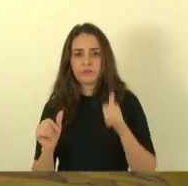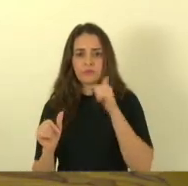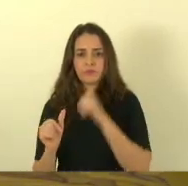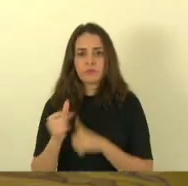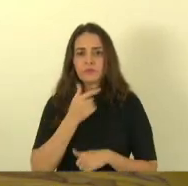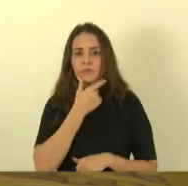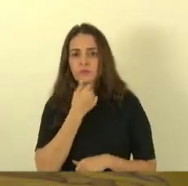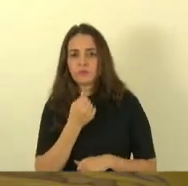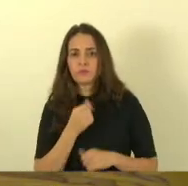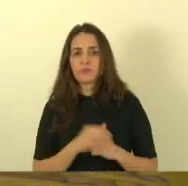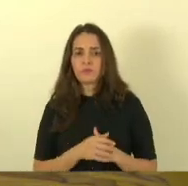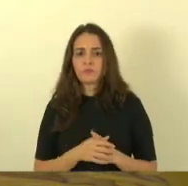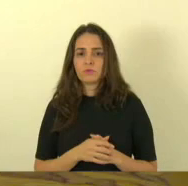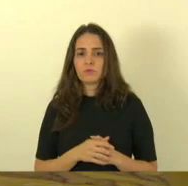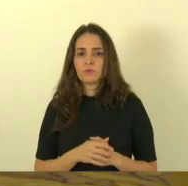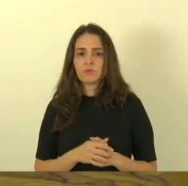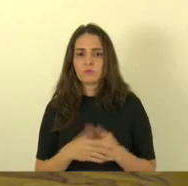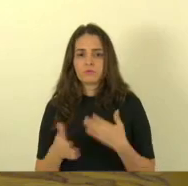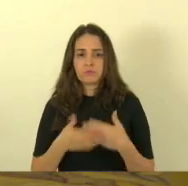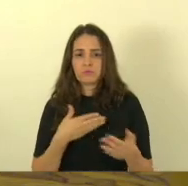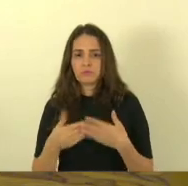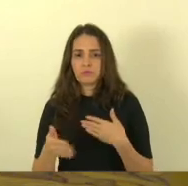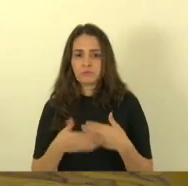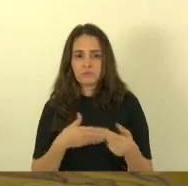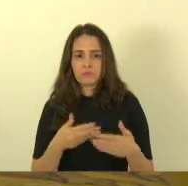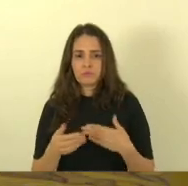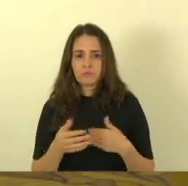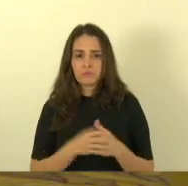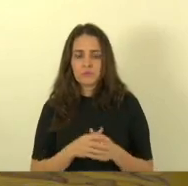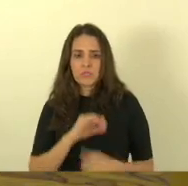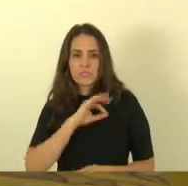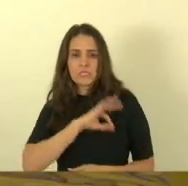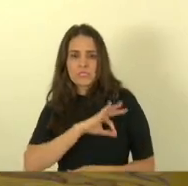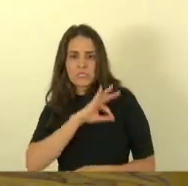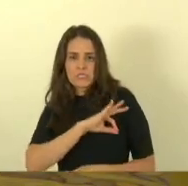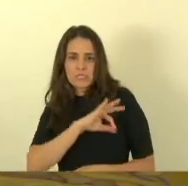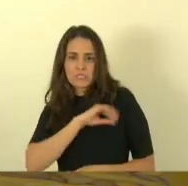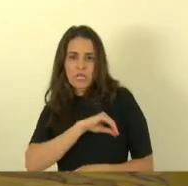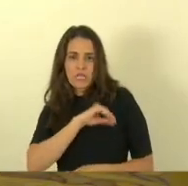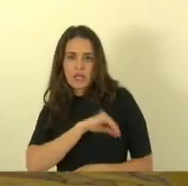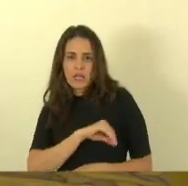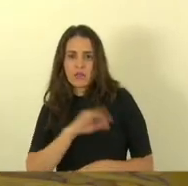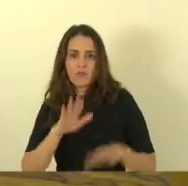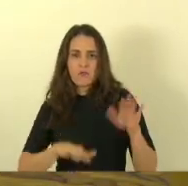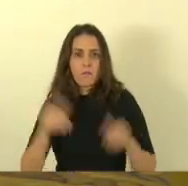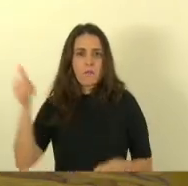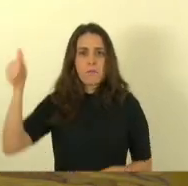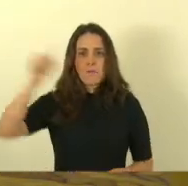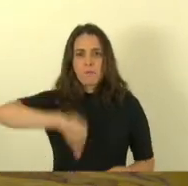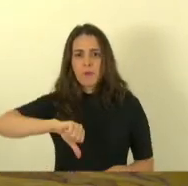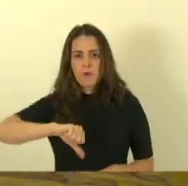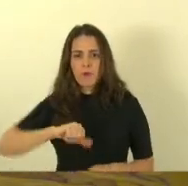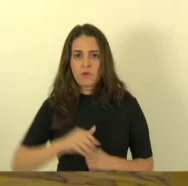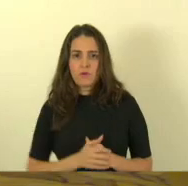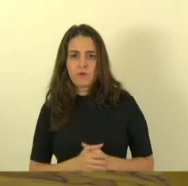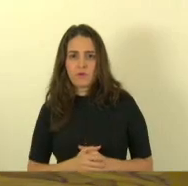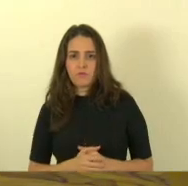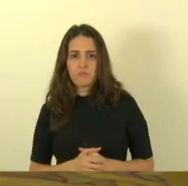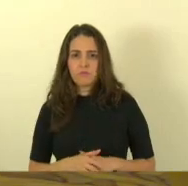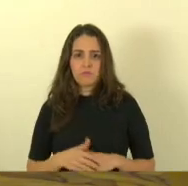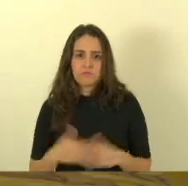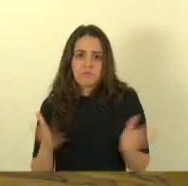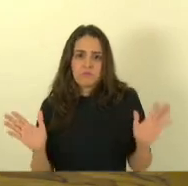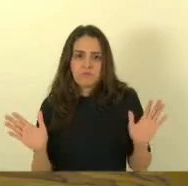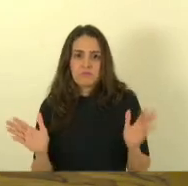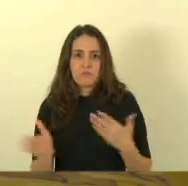mulheres que independente da condição salarial que é das piores do país, que independente